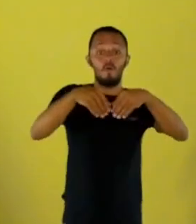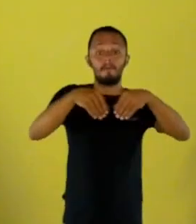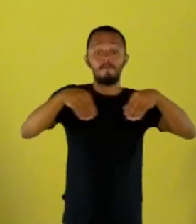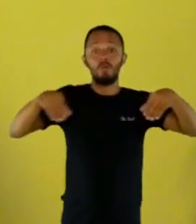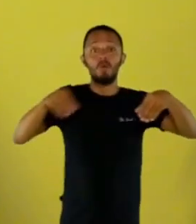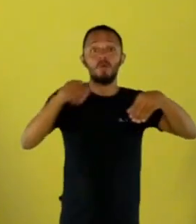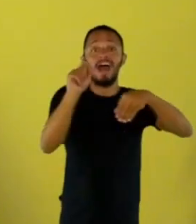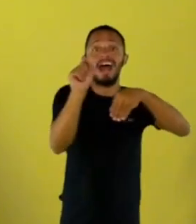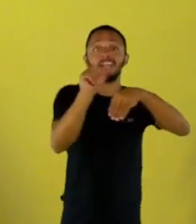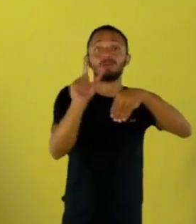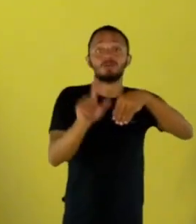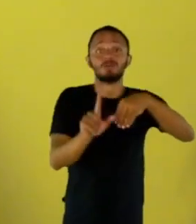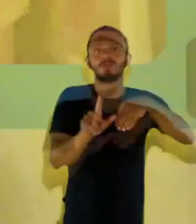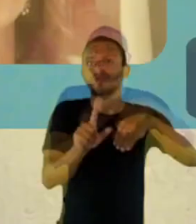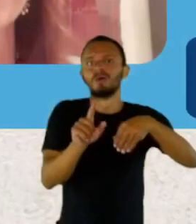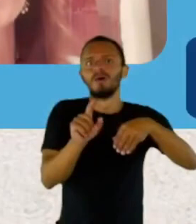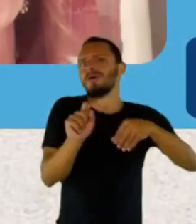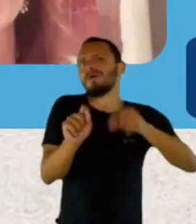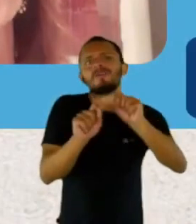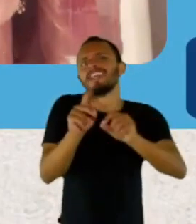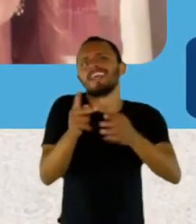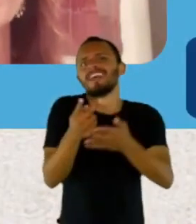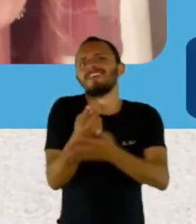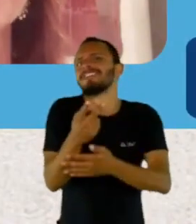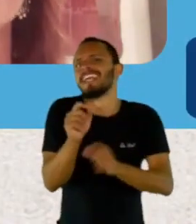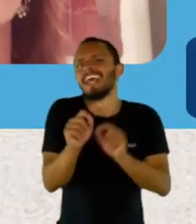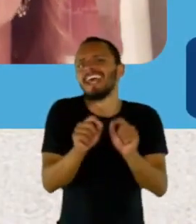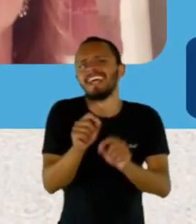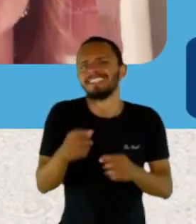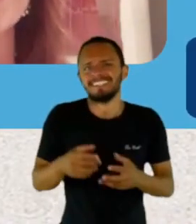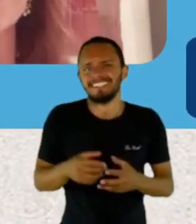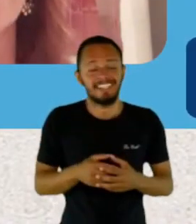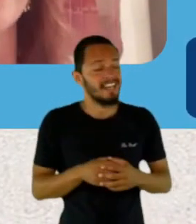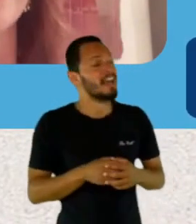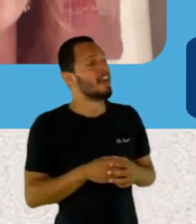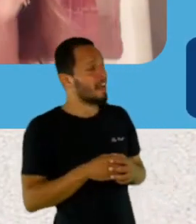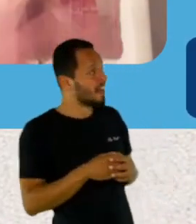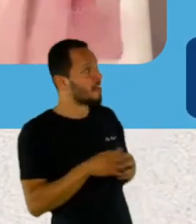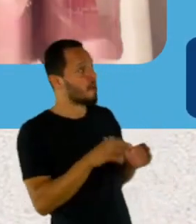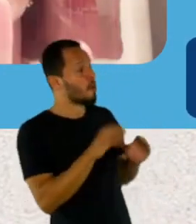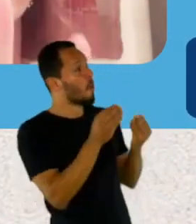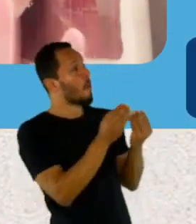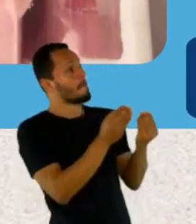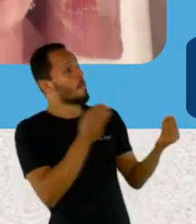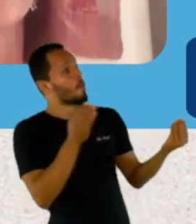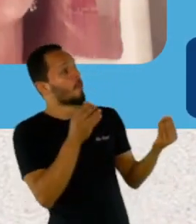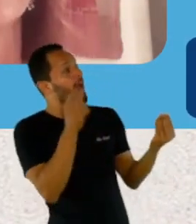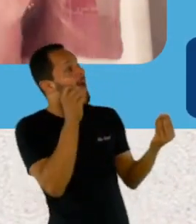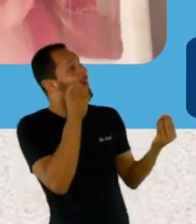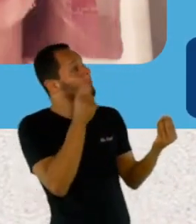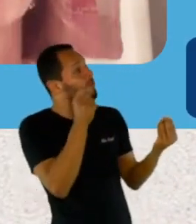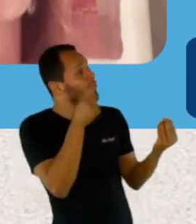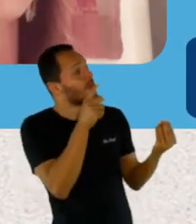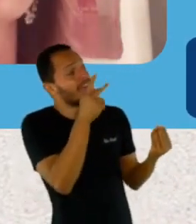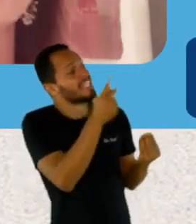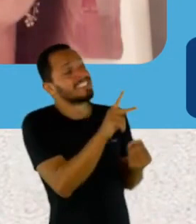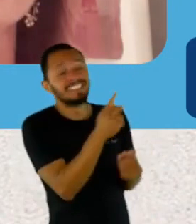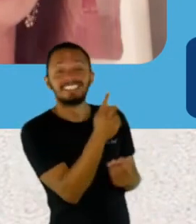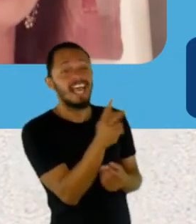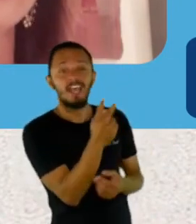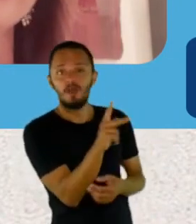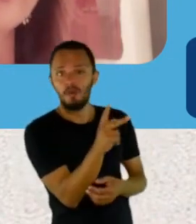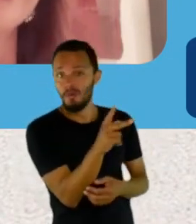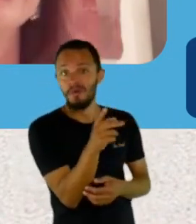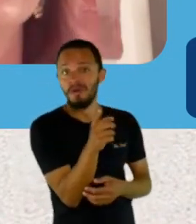Eu falei, pois é, todo mundo fica com raiva de mim, mas eu falei, o muro azul é seu, você pensa no que você